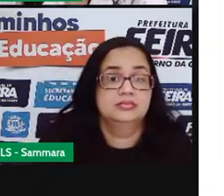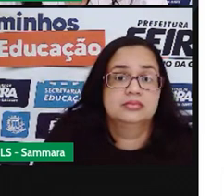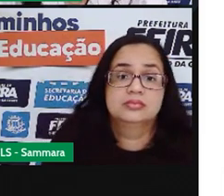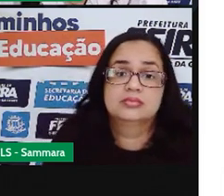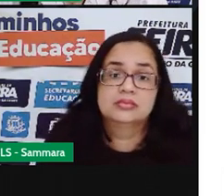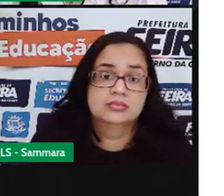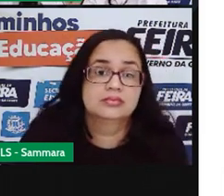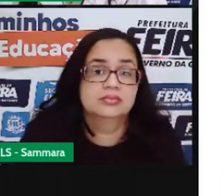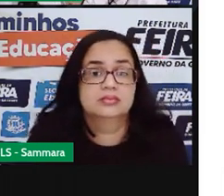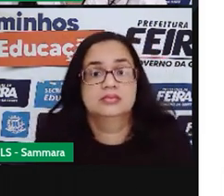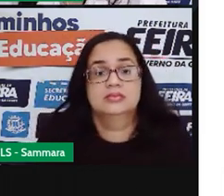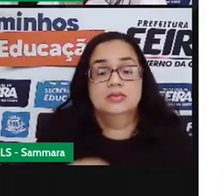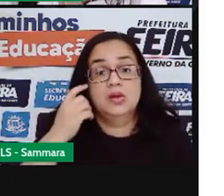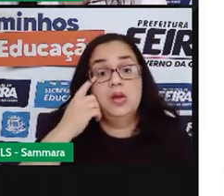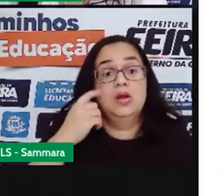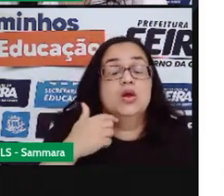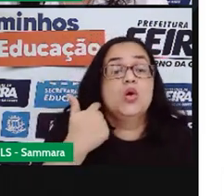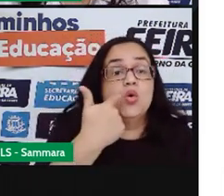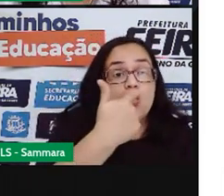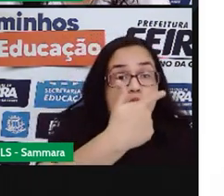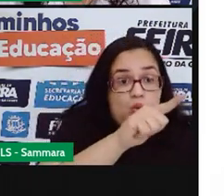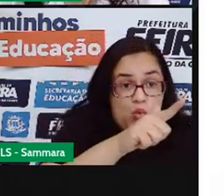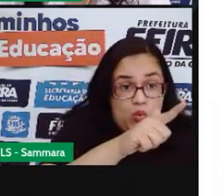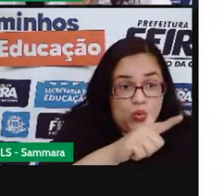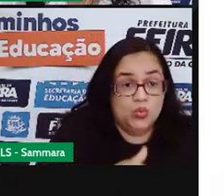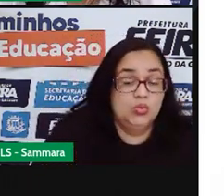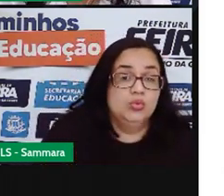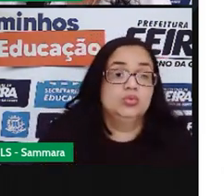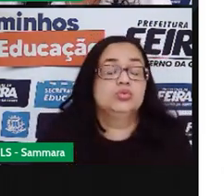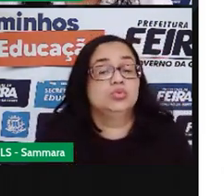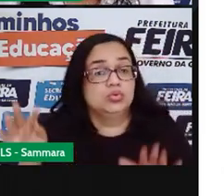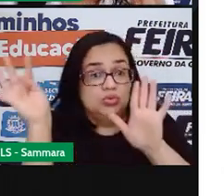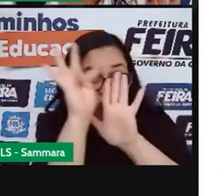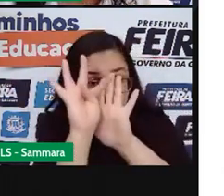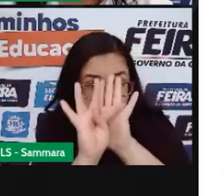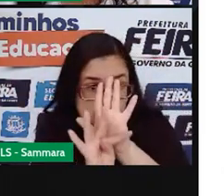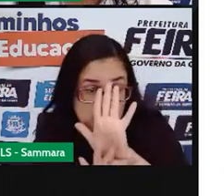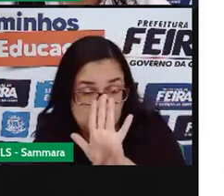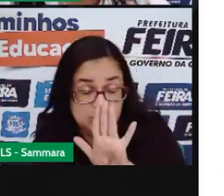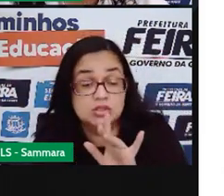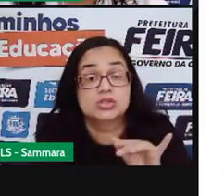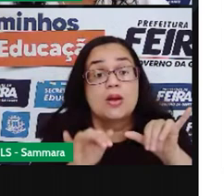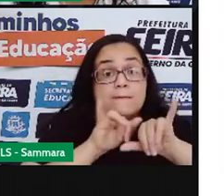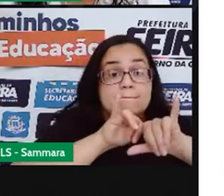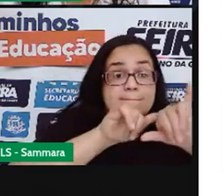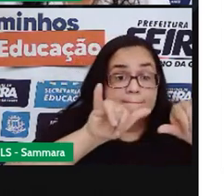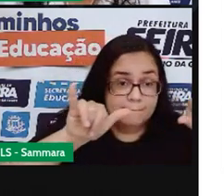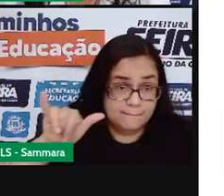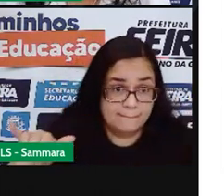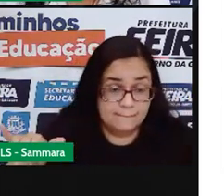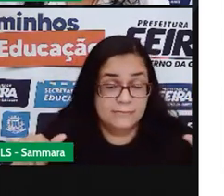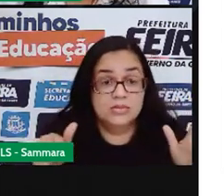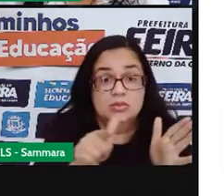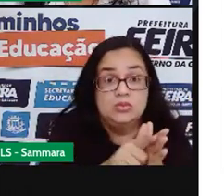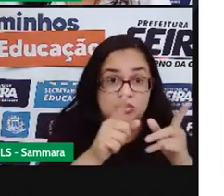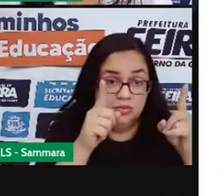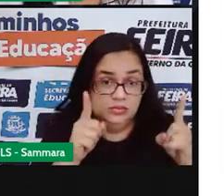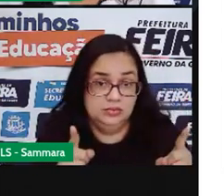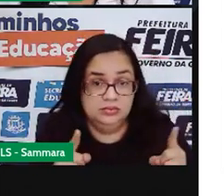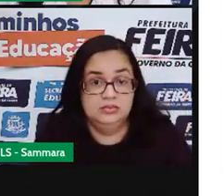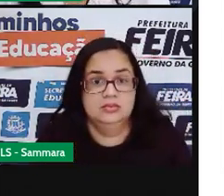Um outro texto publicitário chamado panfleto.